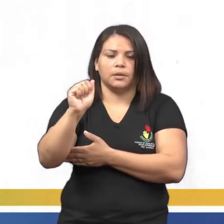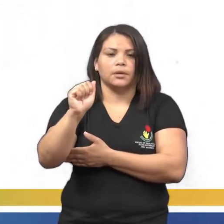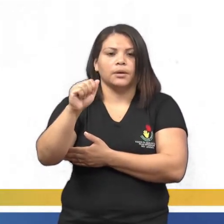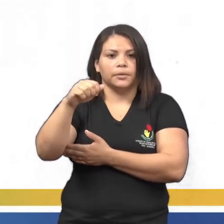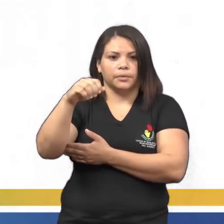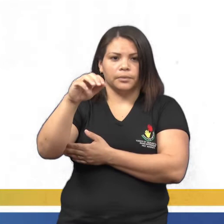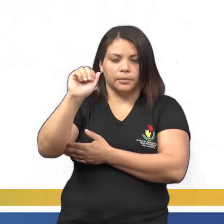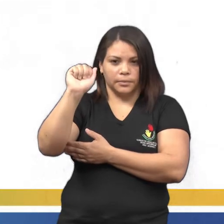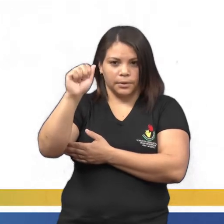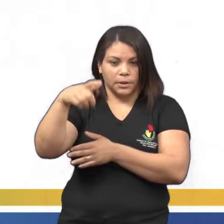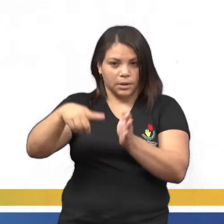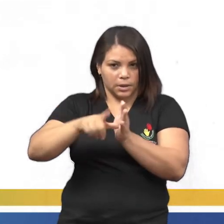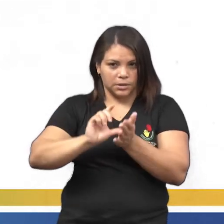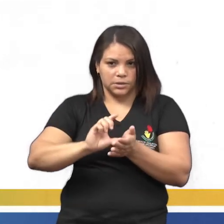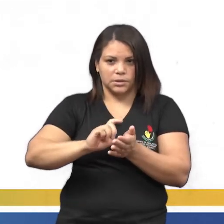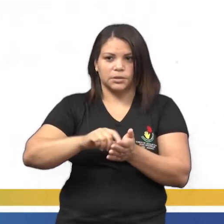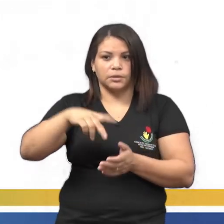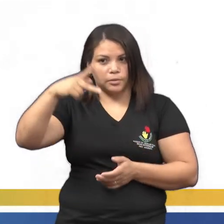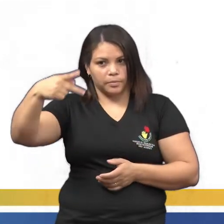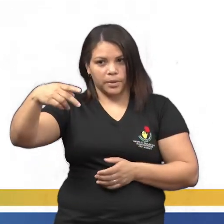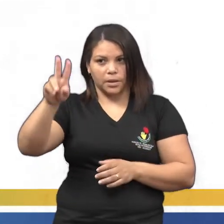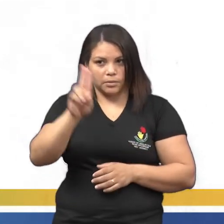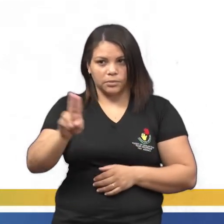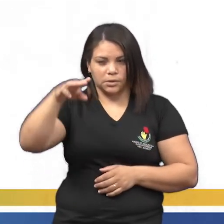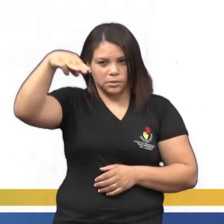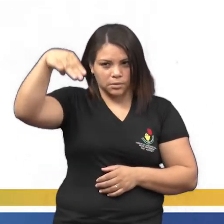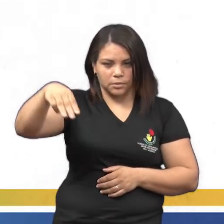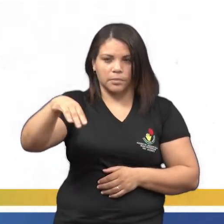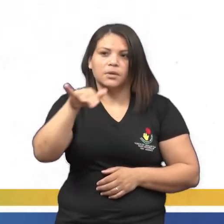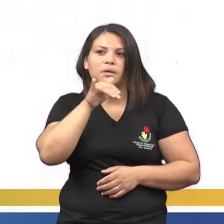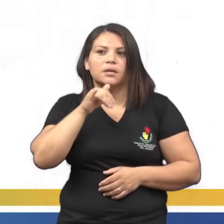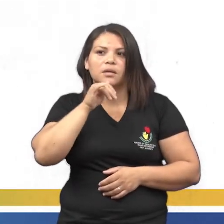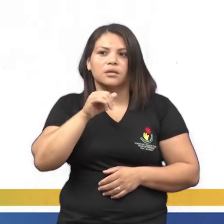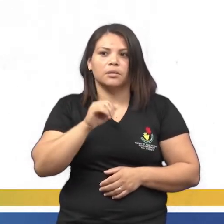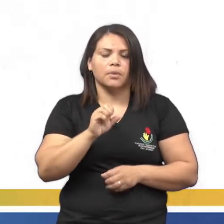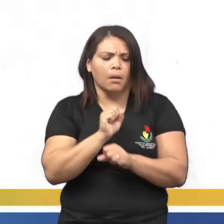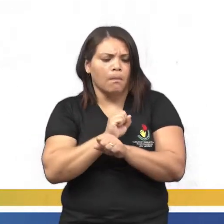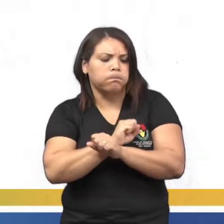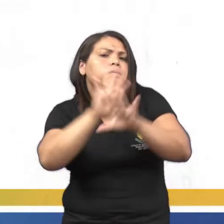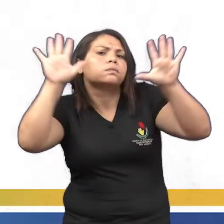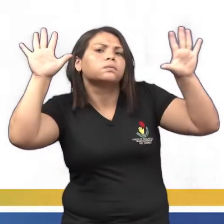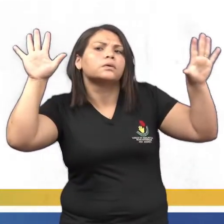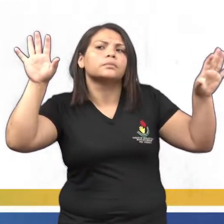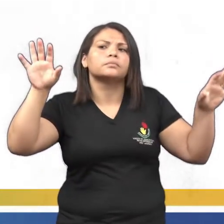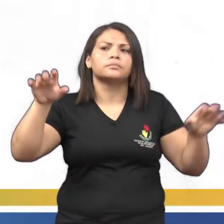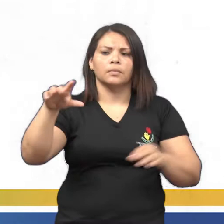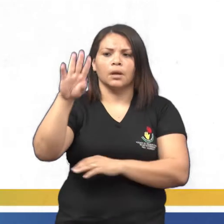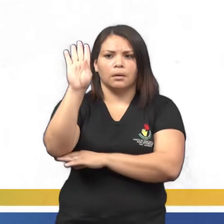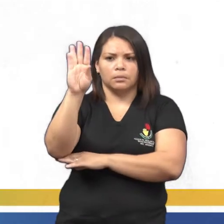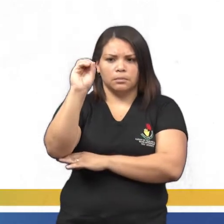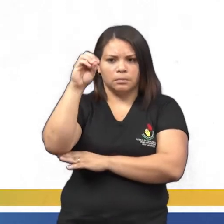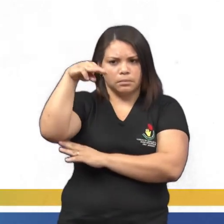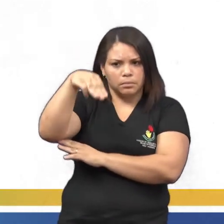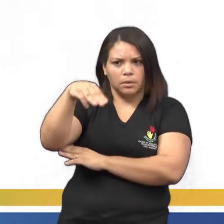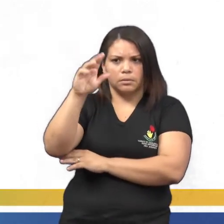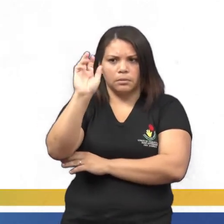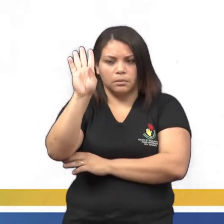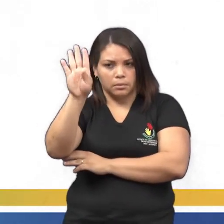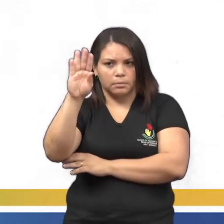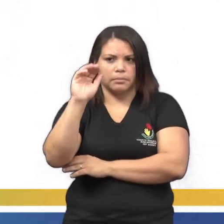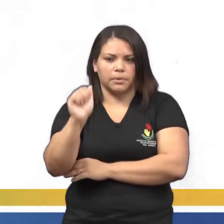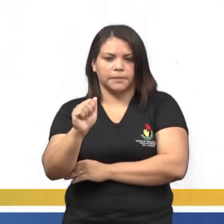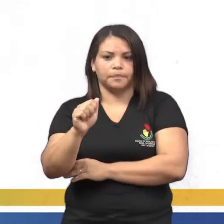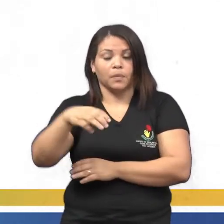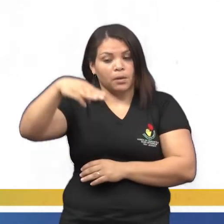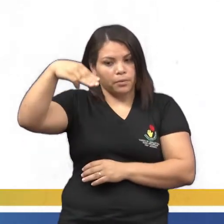Antes do P a gente usa o M, certo? E outro exemplo é BOMBA, né? O M antes do B, no caso